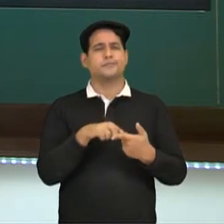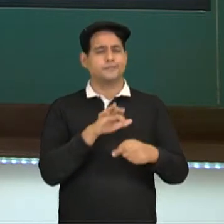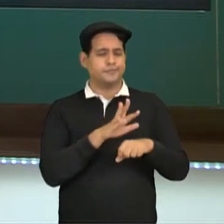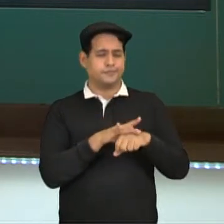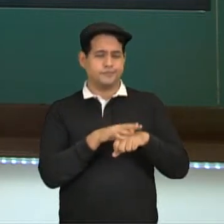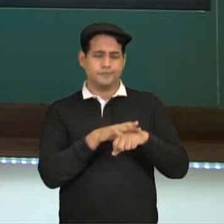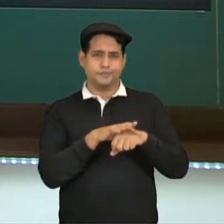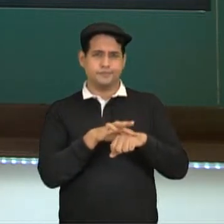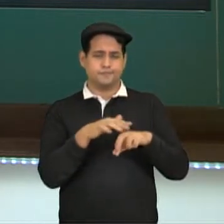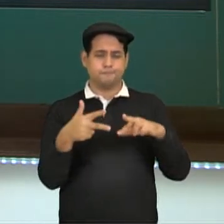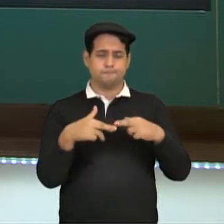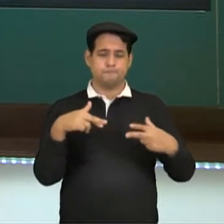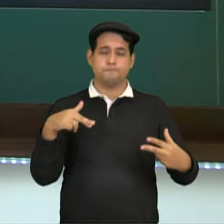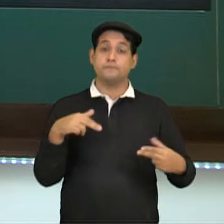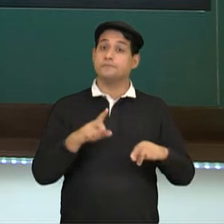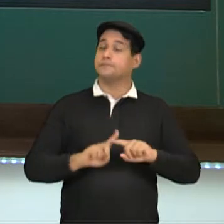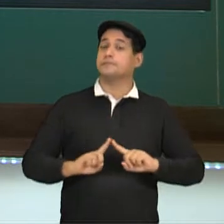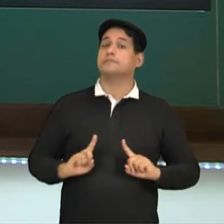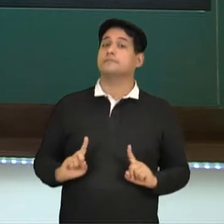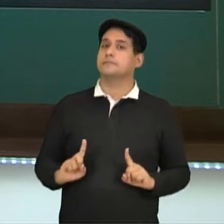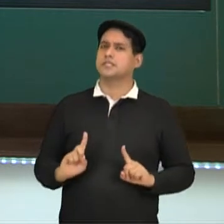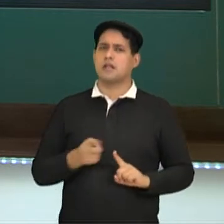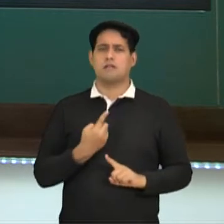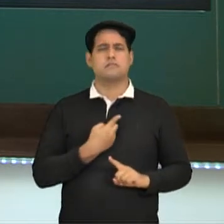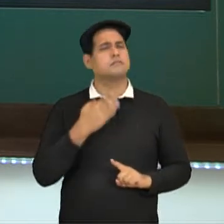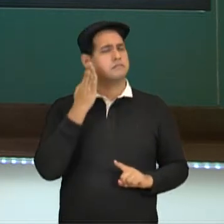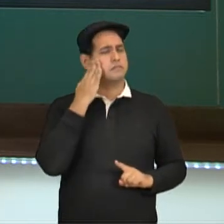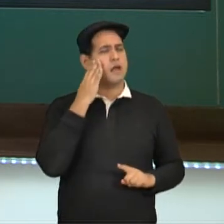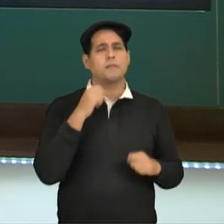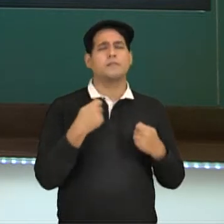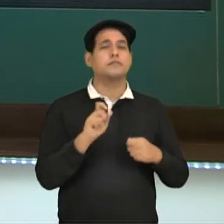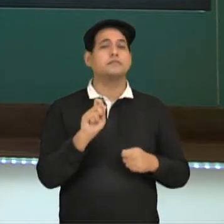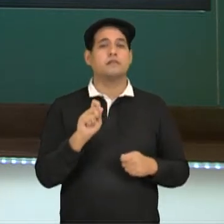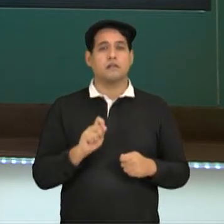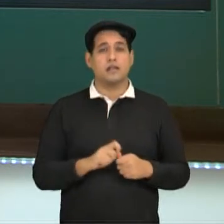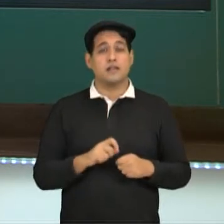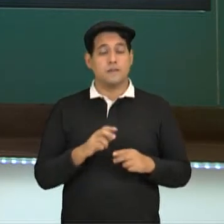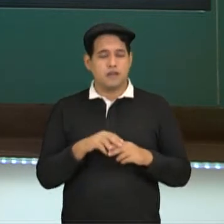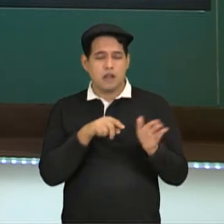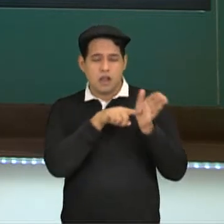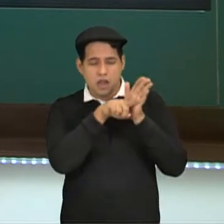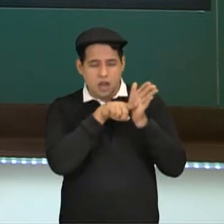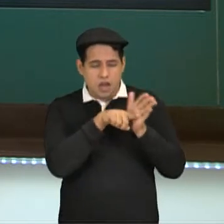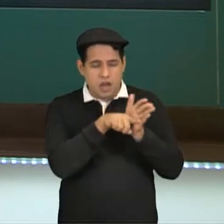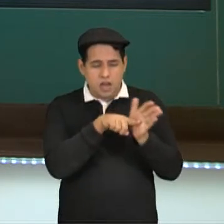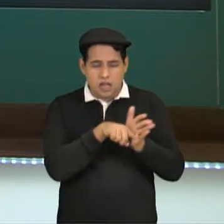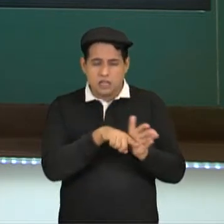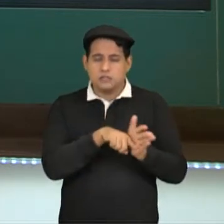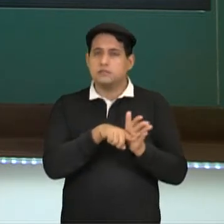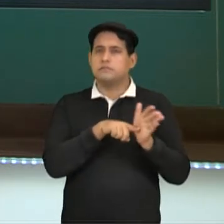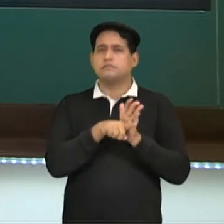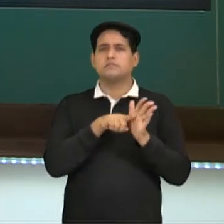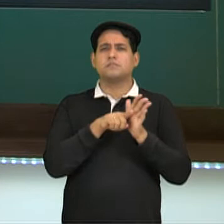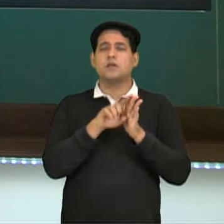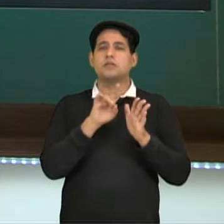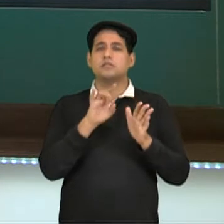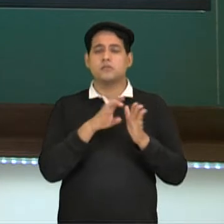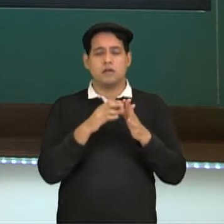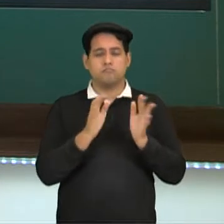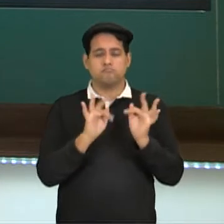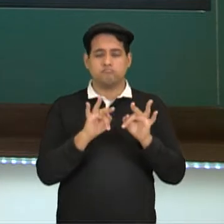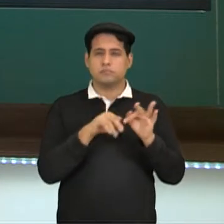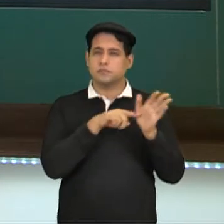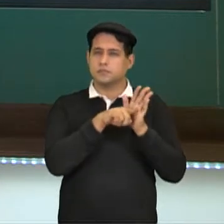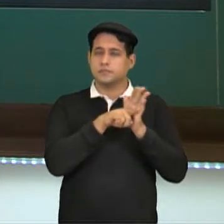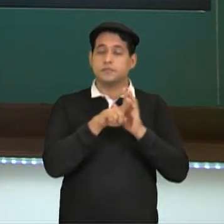doenças genéticas. Porém, a gente sabe que a gente precisa de mais investigações para sair apenas das pesquisas